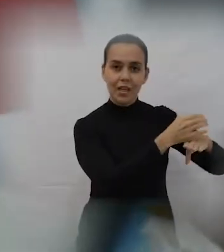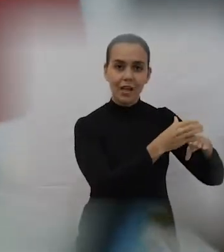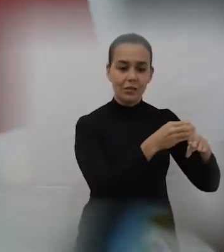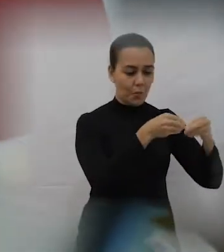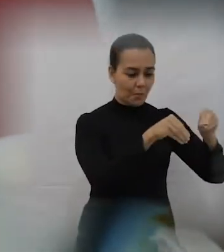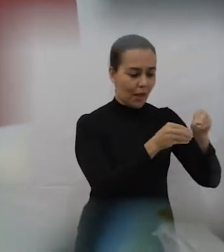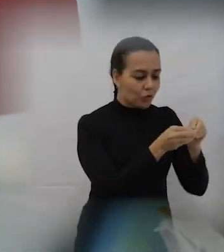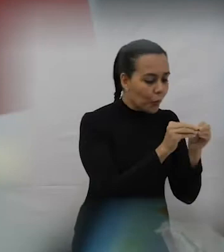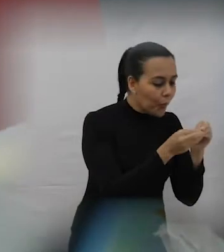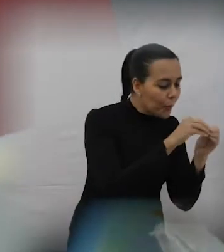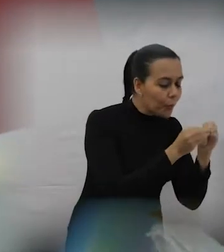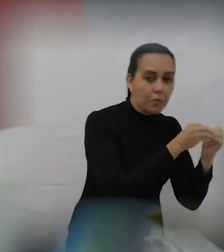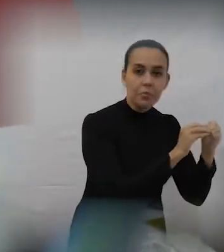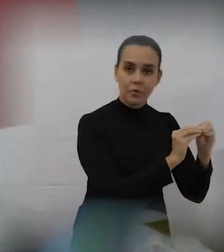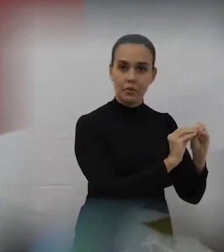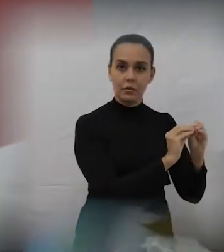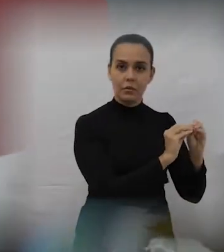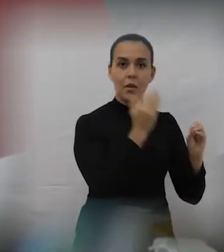Criado na China,